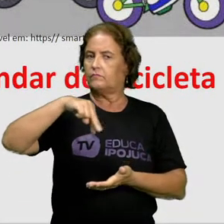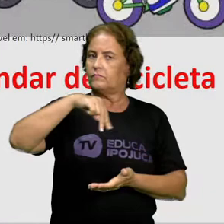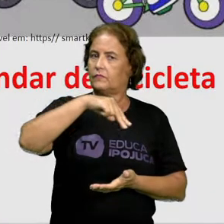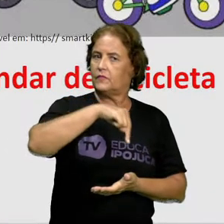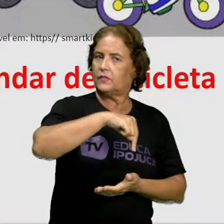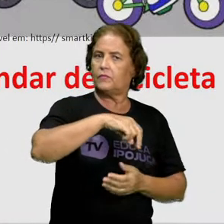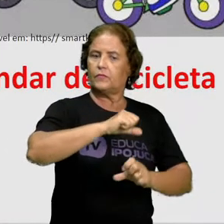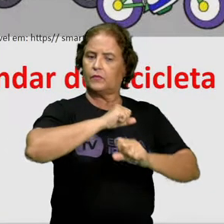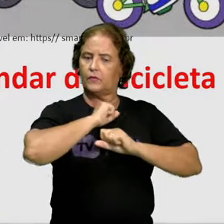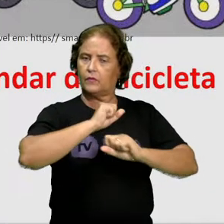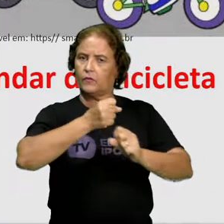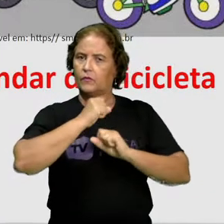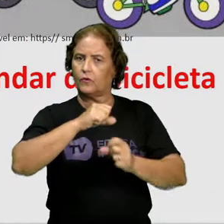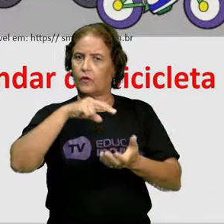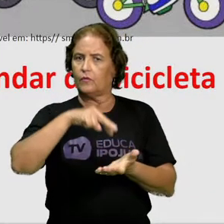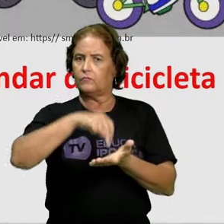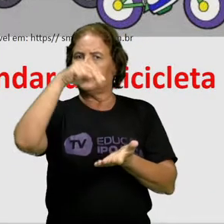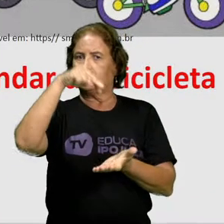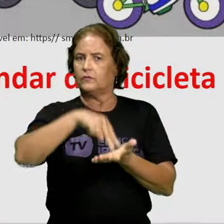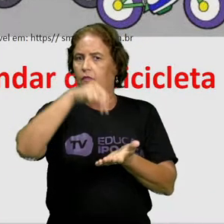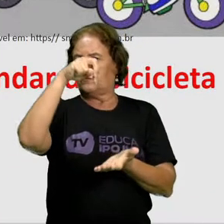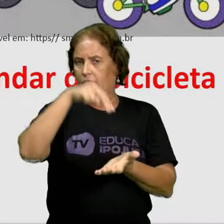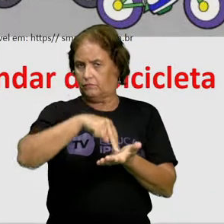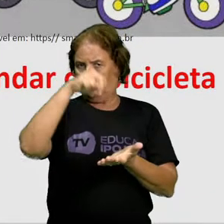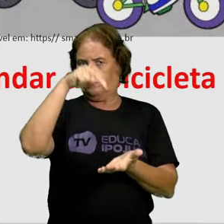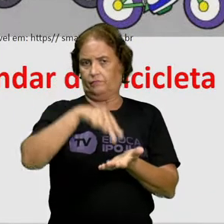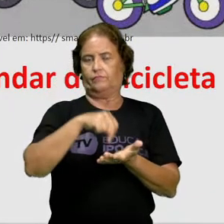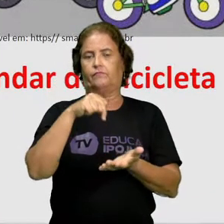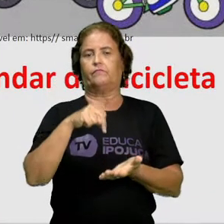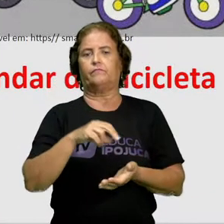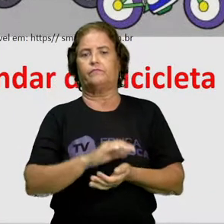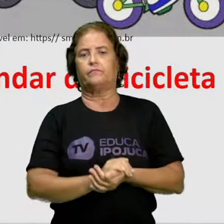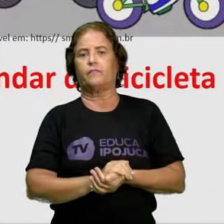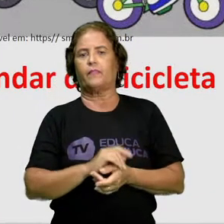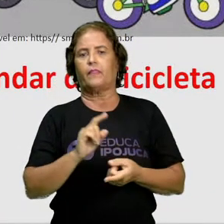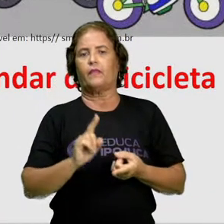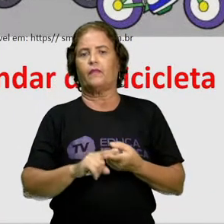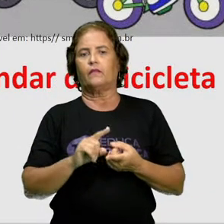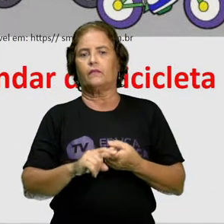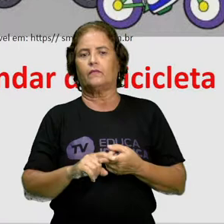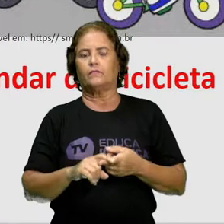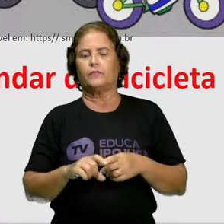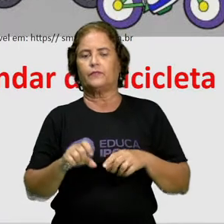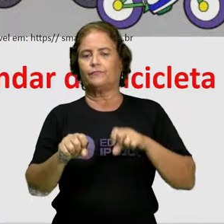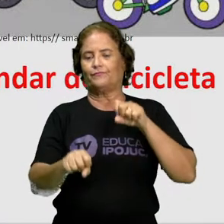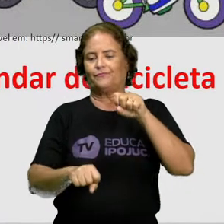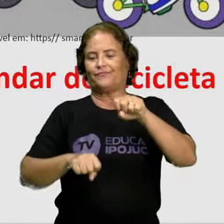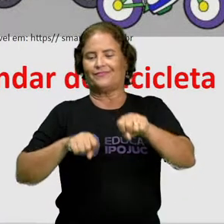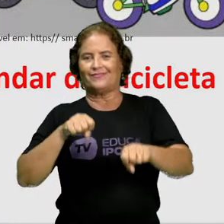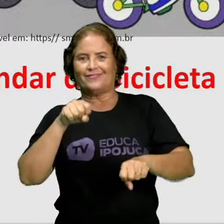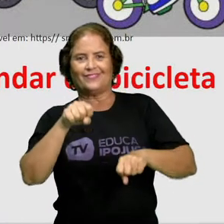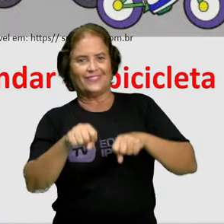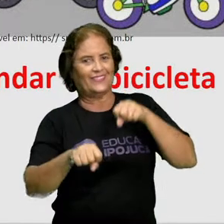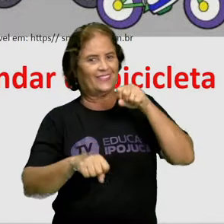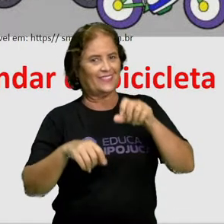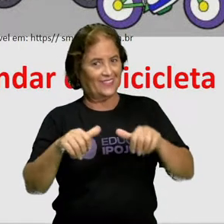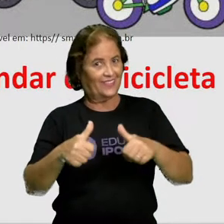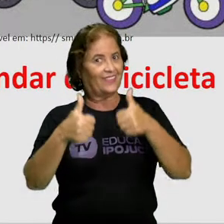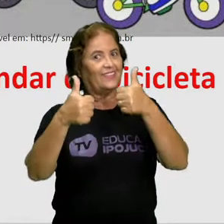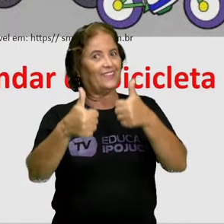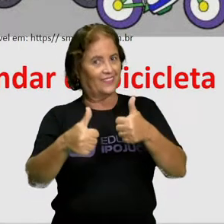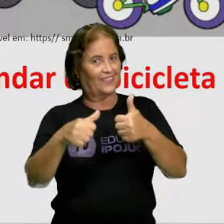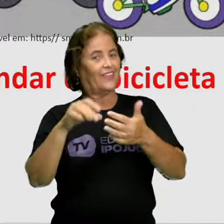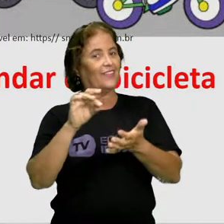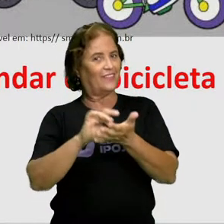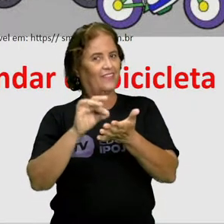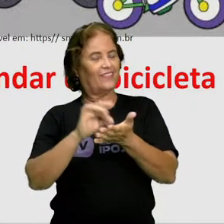correr, pular. Com o nosso corpo, nós podemos também andar de bicicleta, que é super legal, né, crianças?